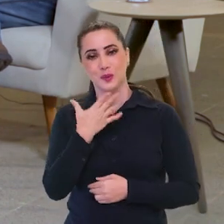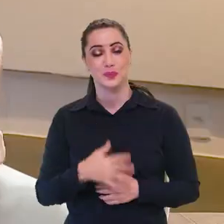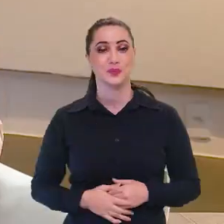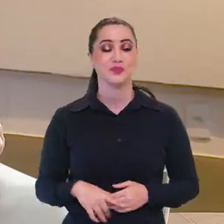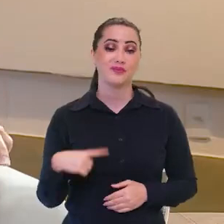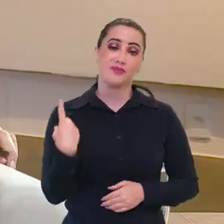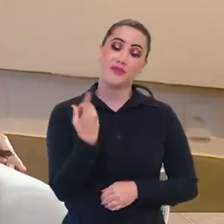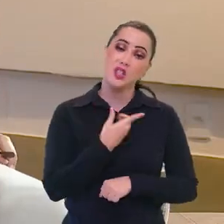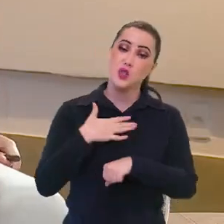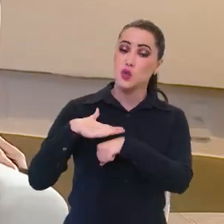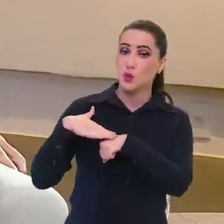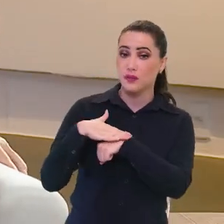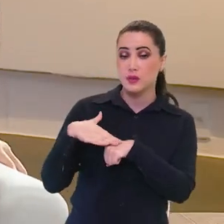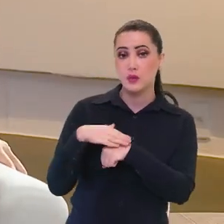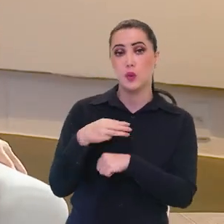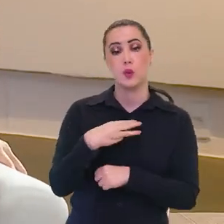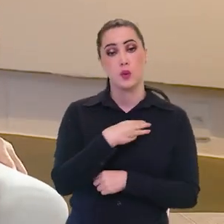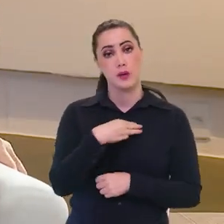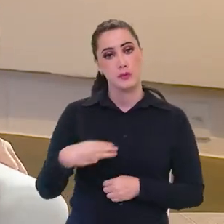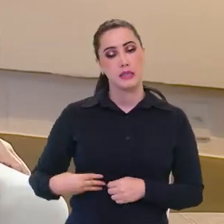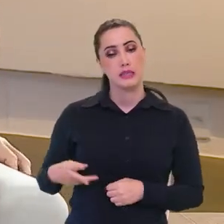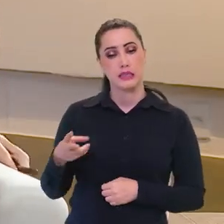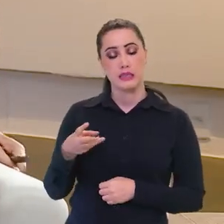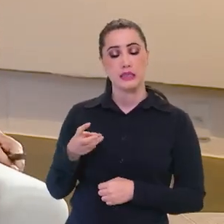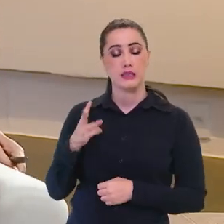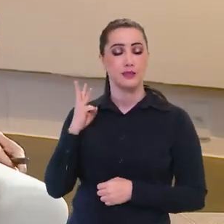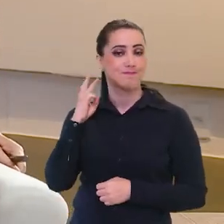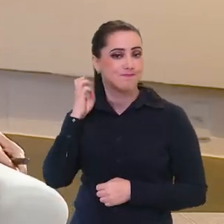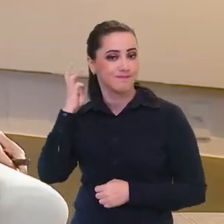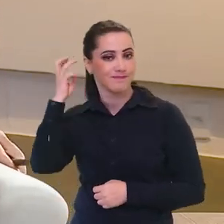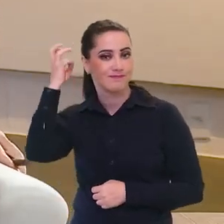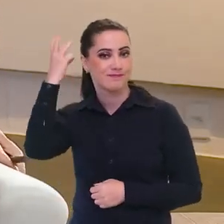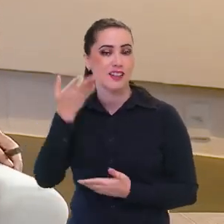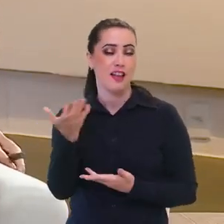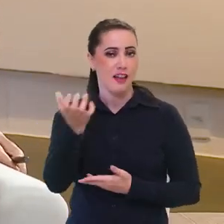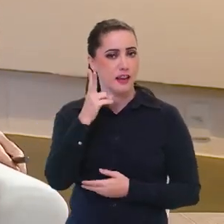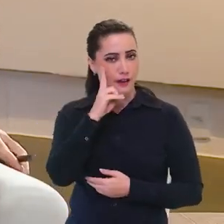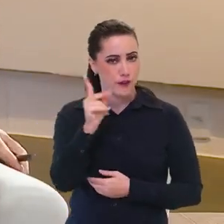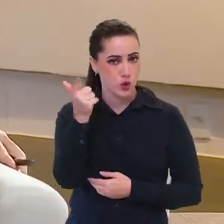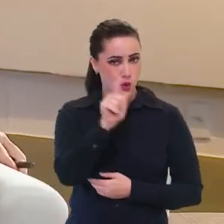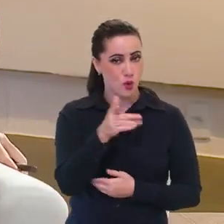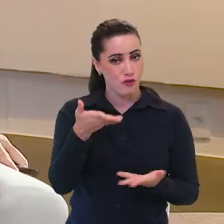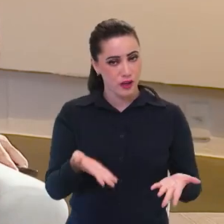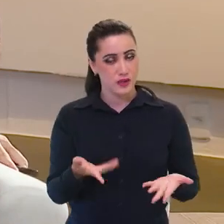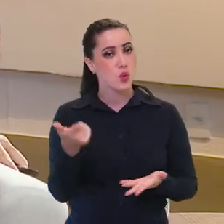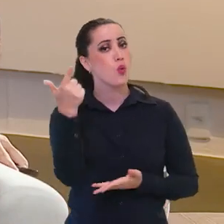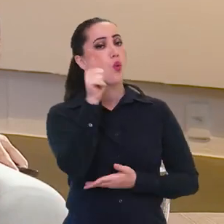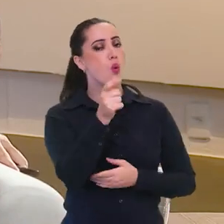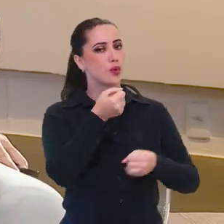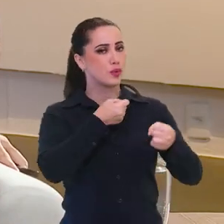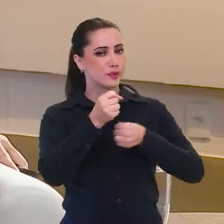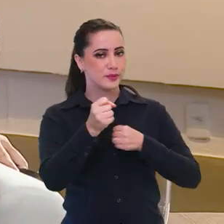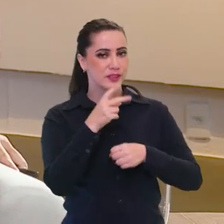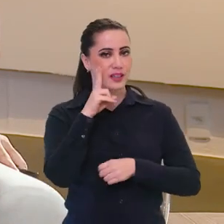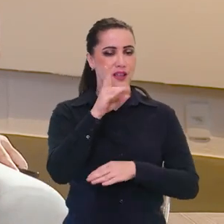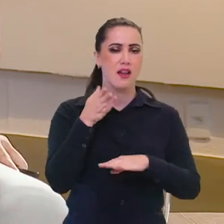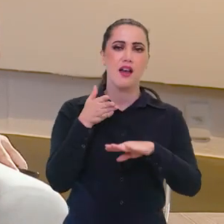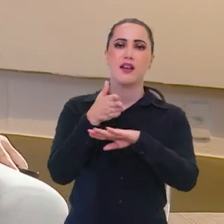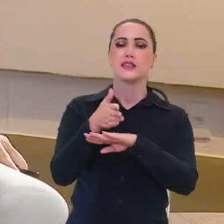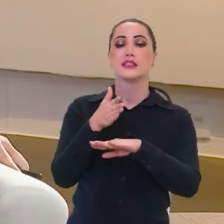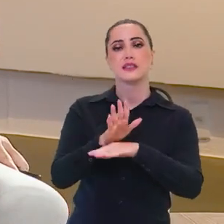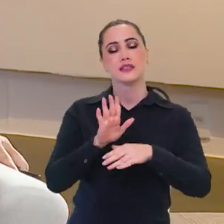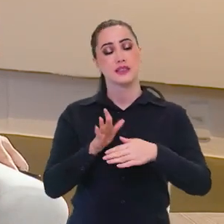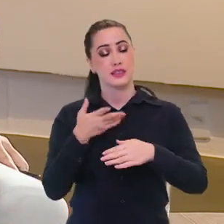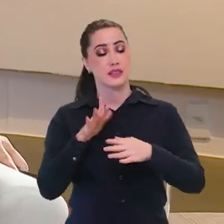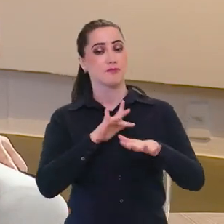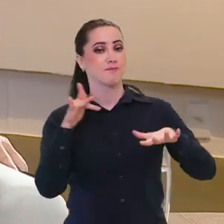boa, obrigada. Nós conversamos com a ministra da Cultura, Margarete Menezes. Se você quiser rever esta ou outras entrevistas,